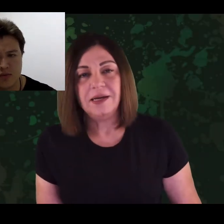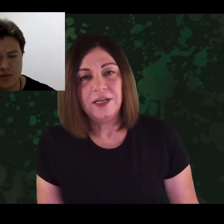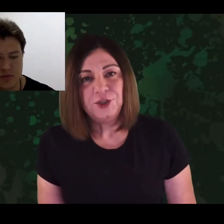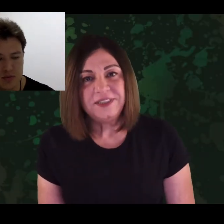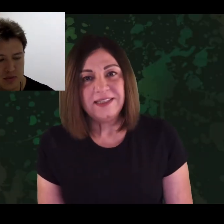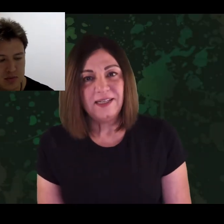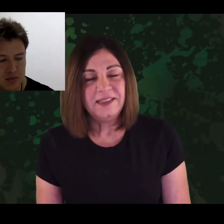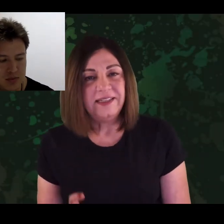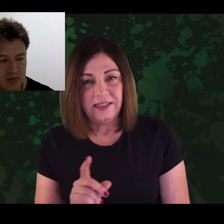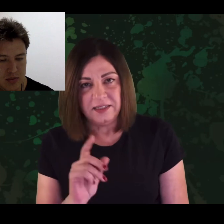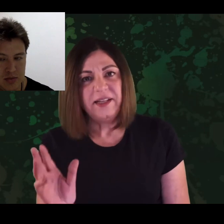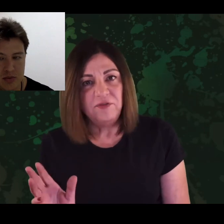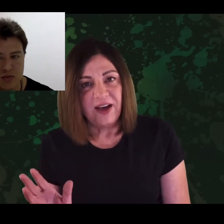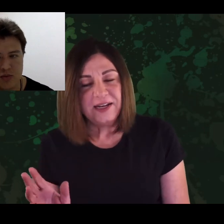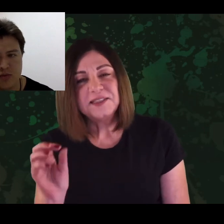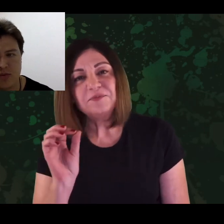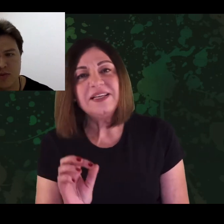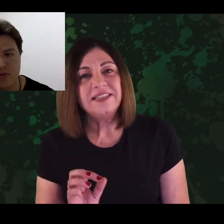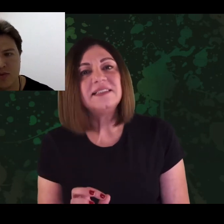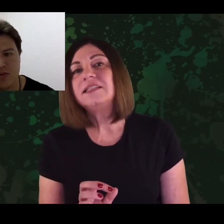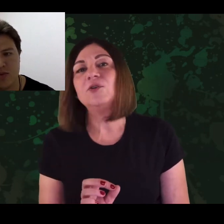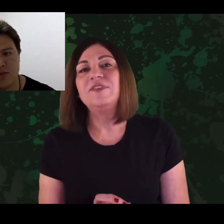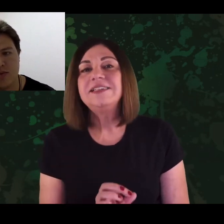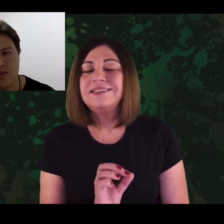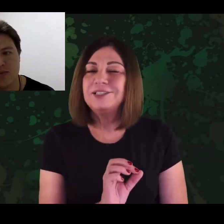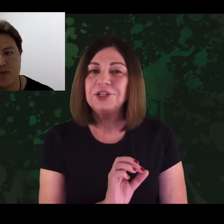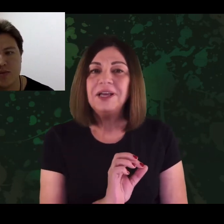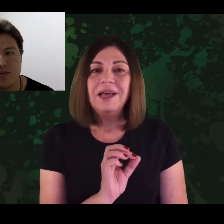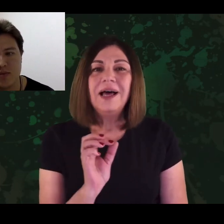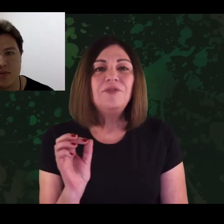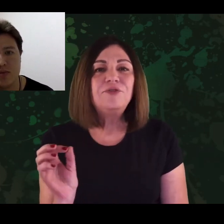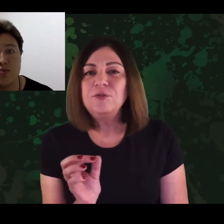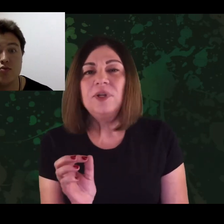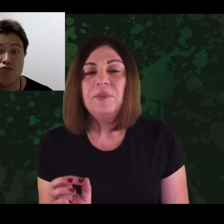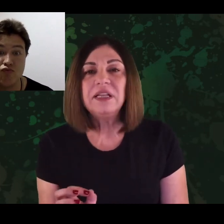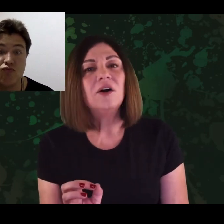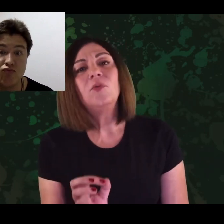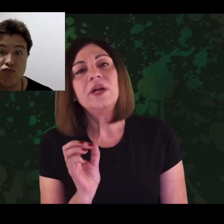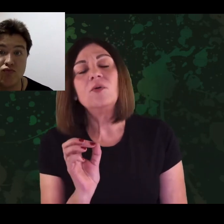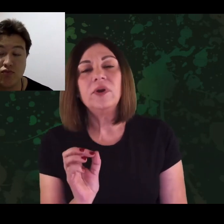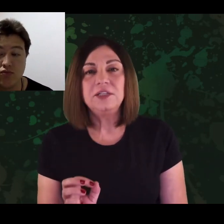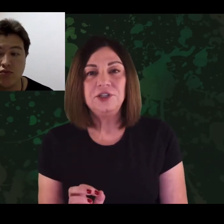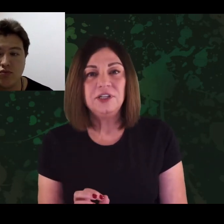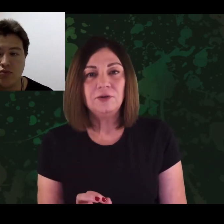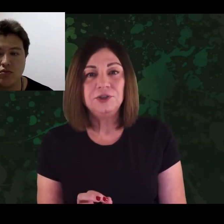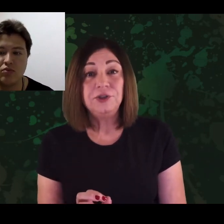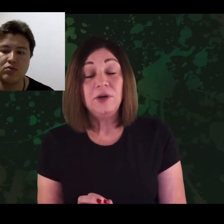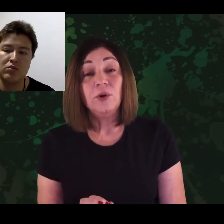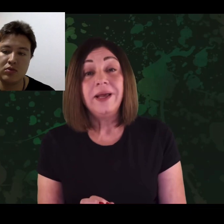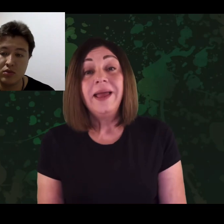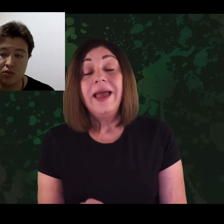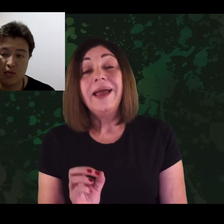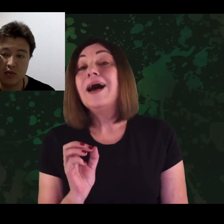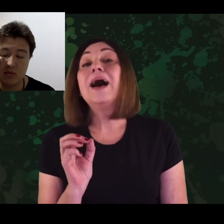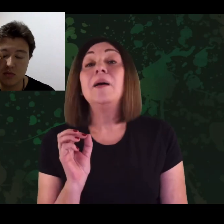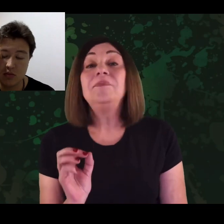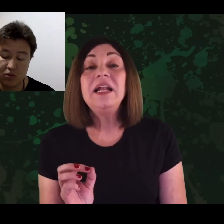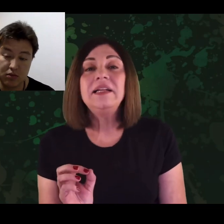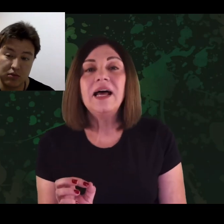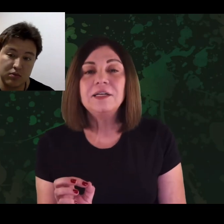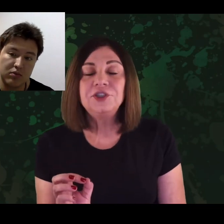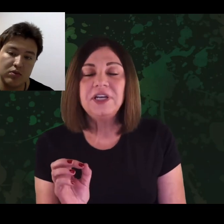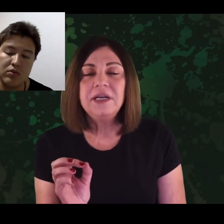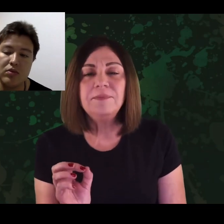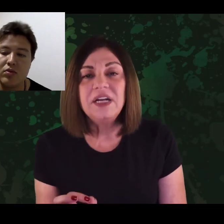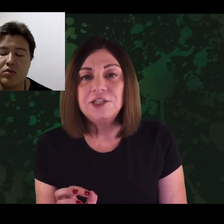marca registrada dele. Ele tem várias, mas essa talvez seja a fundamental para qualquer diretor de terror. É a